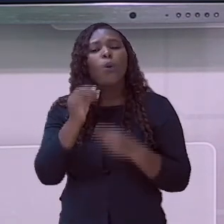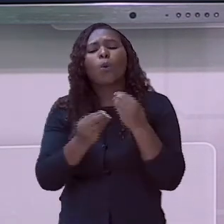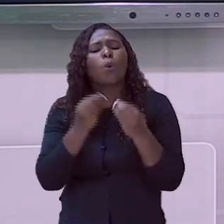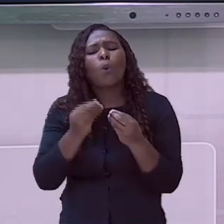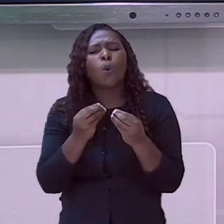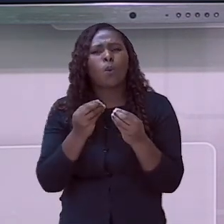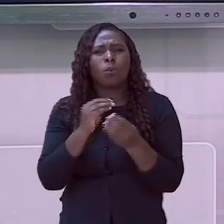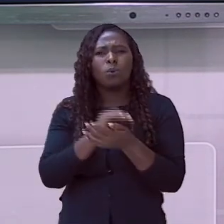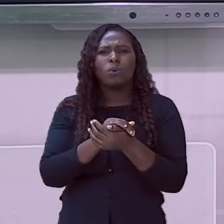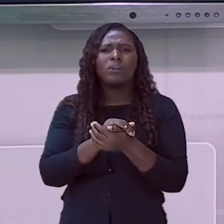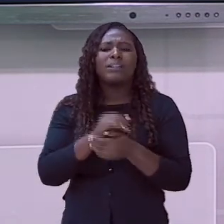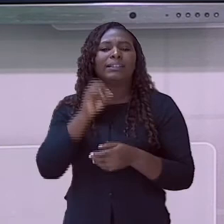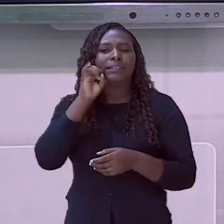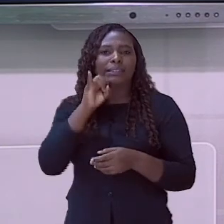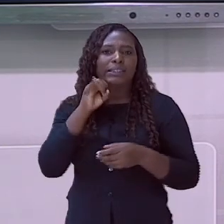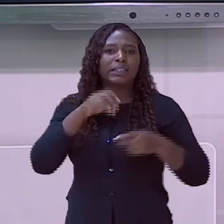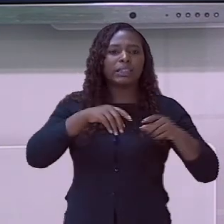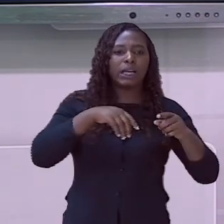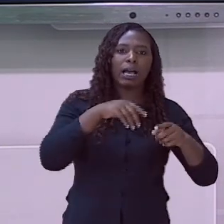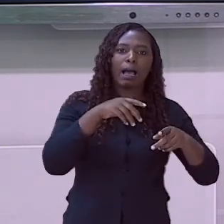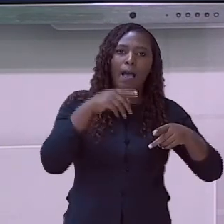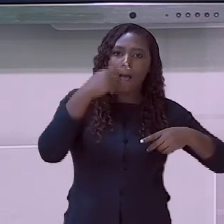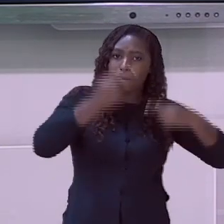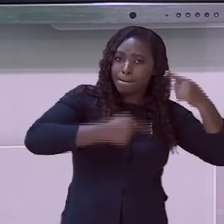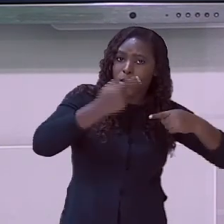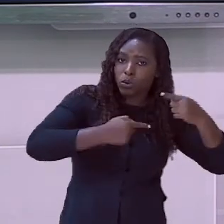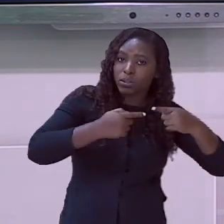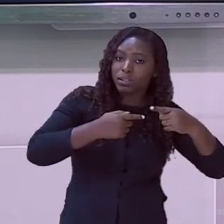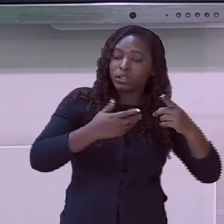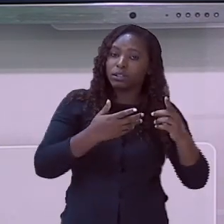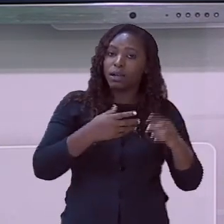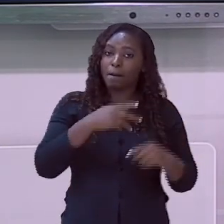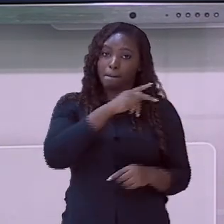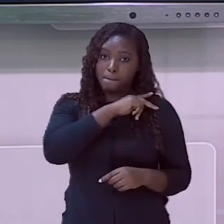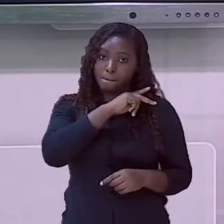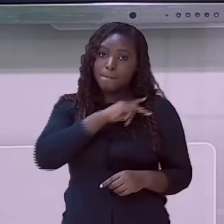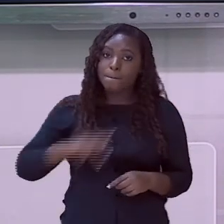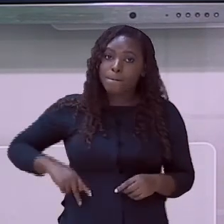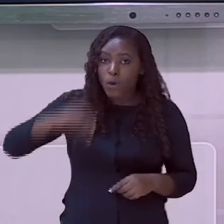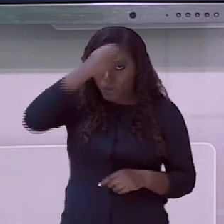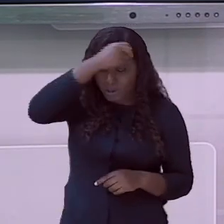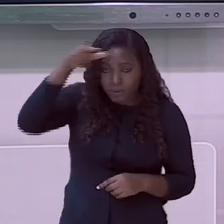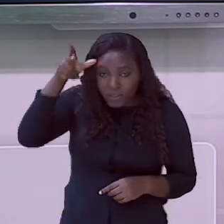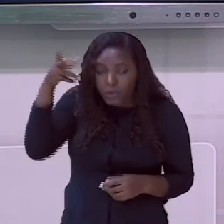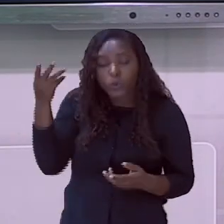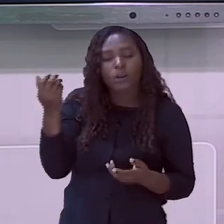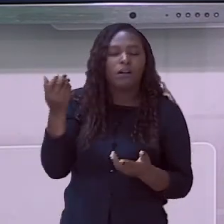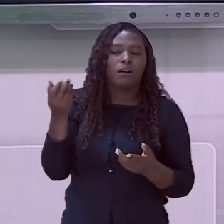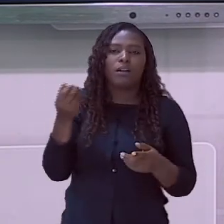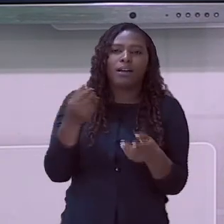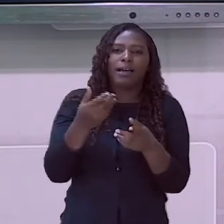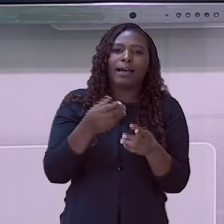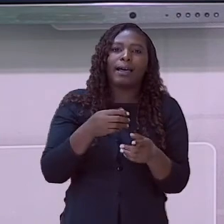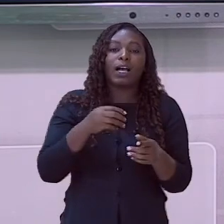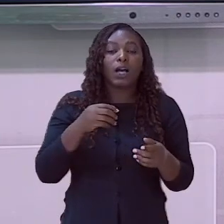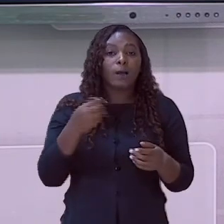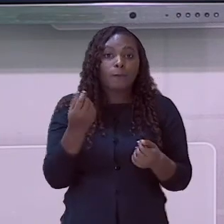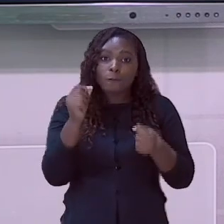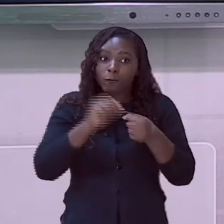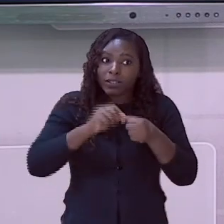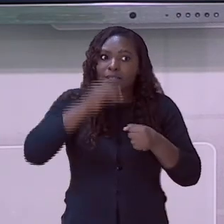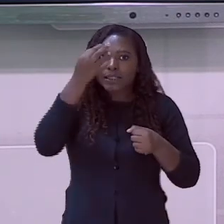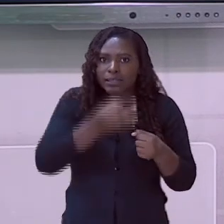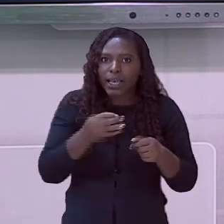profissionais capacitados e população consciente poderá tornar a acessibilidade